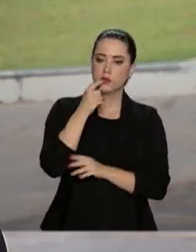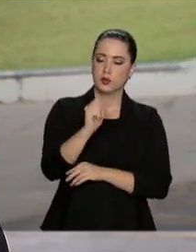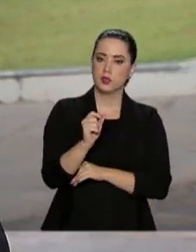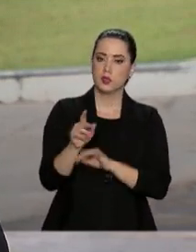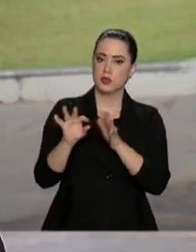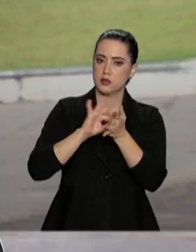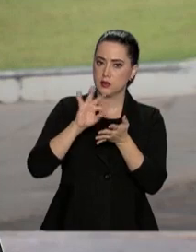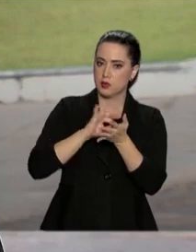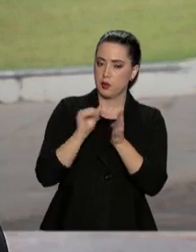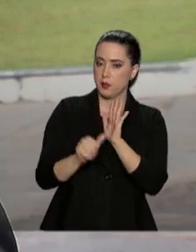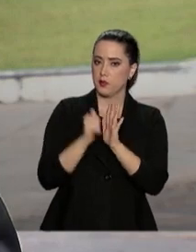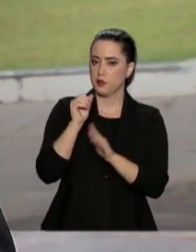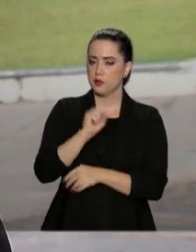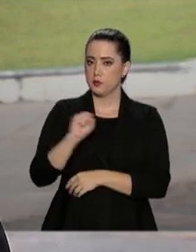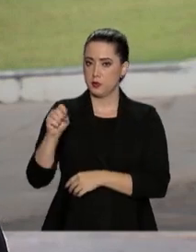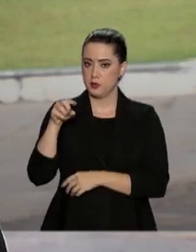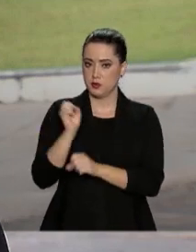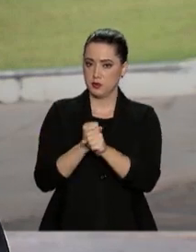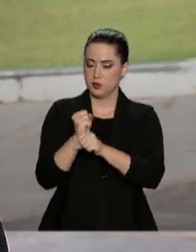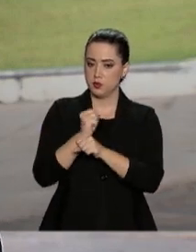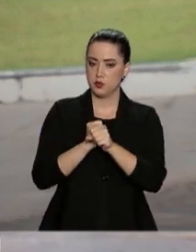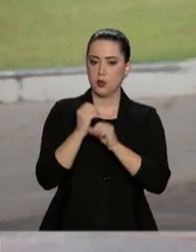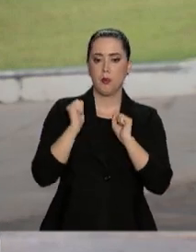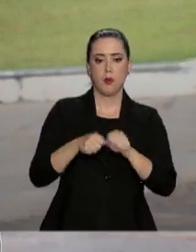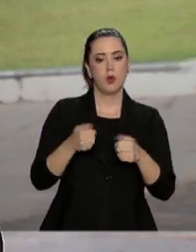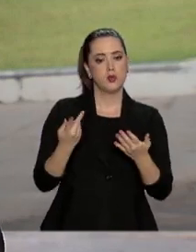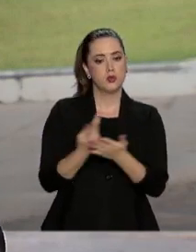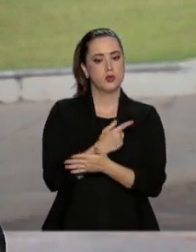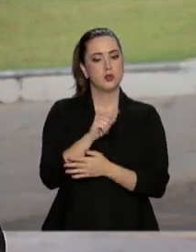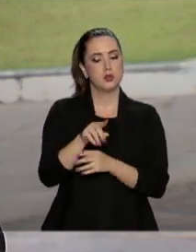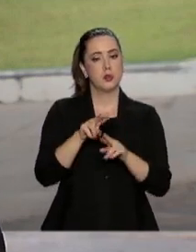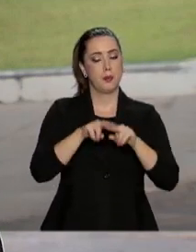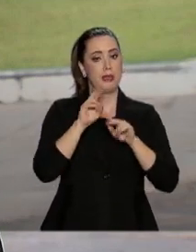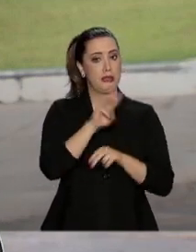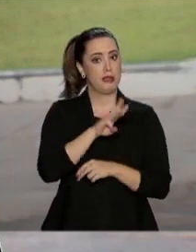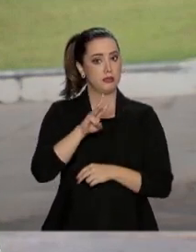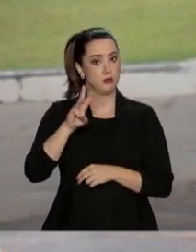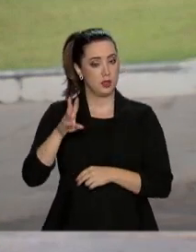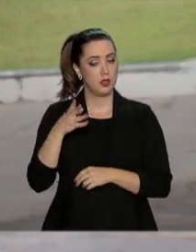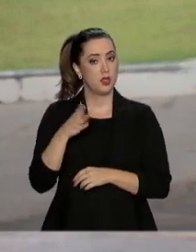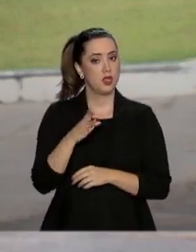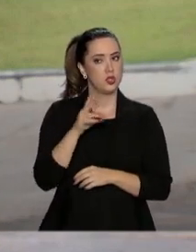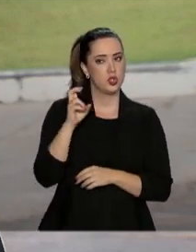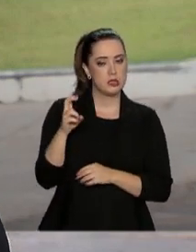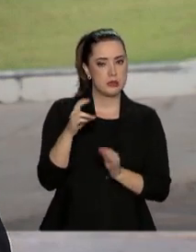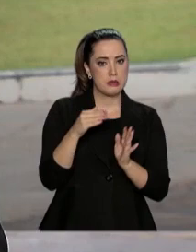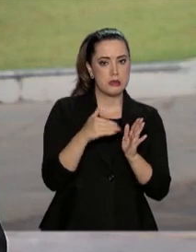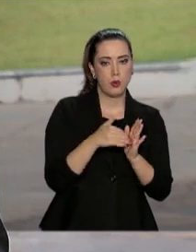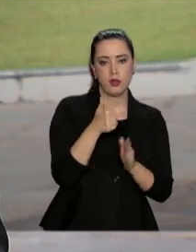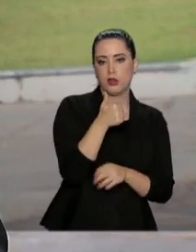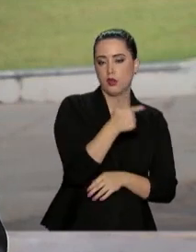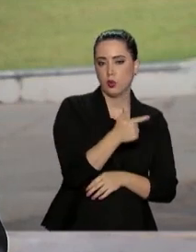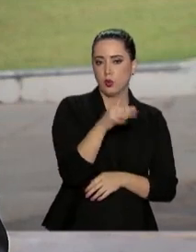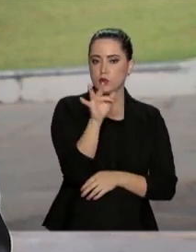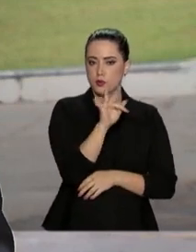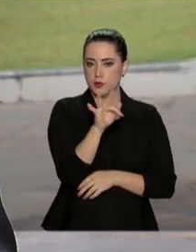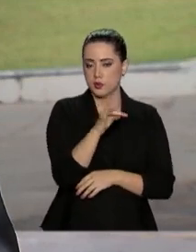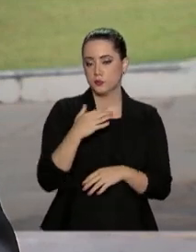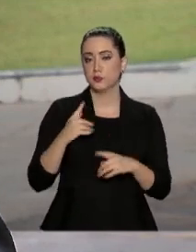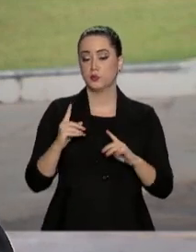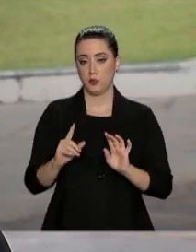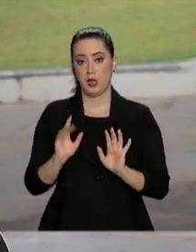inscrições para o primeiro semestre deste ano poderão ser feitas pela internet entre os dias 5 a 12 de fevereiro.